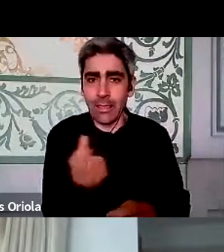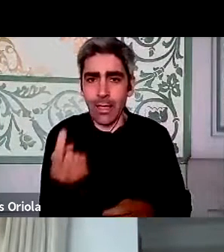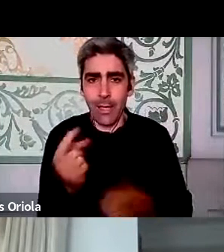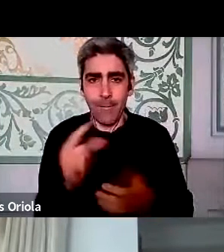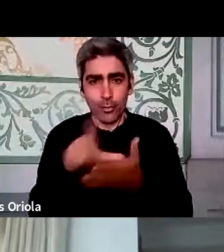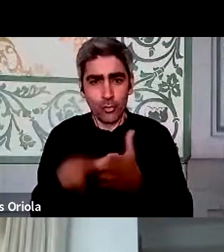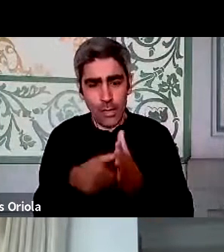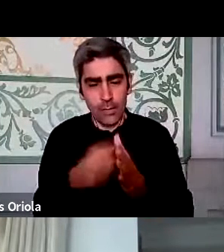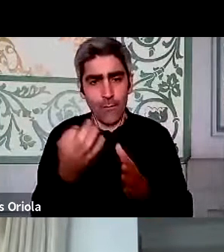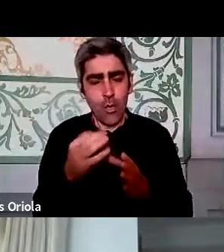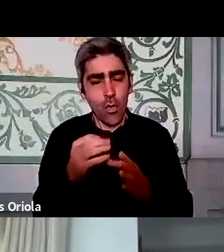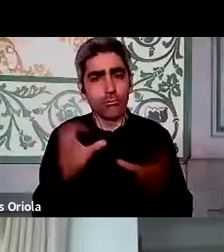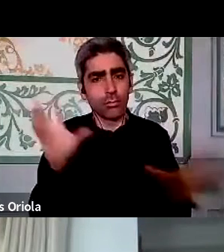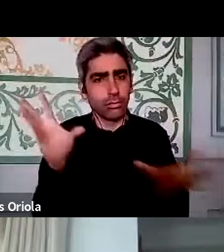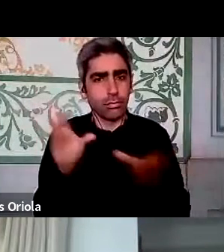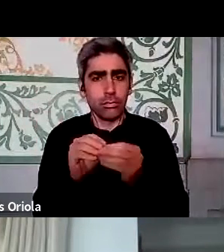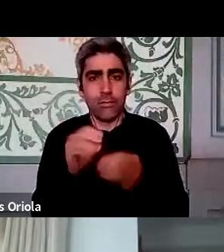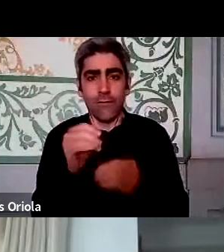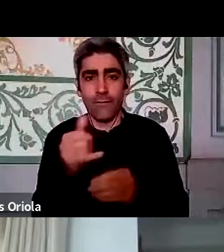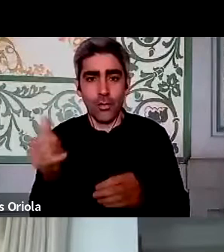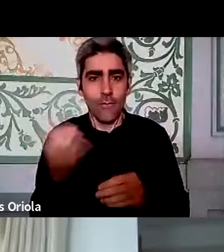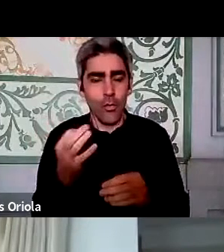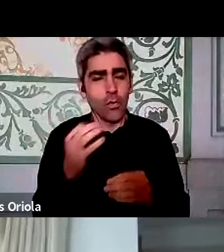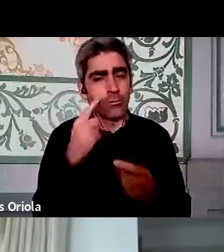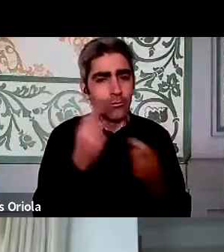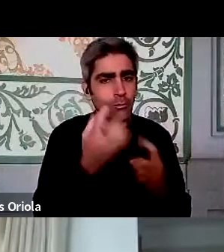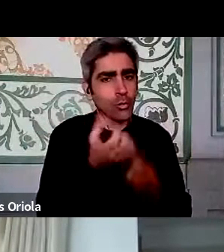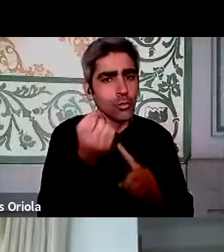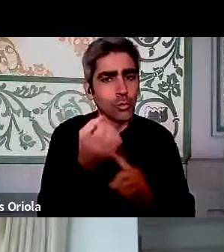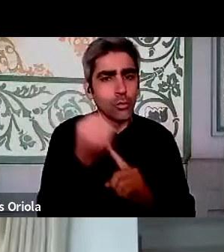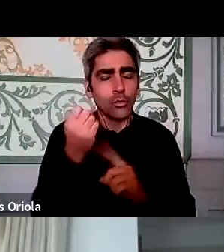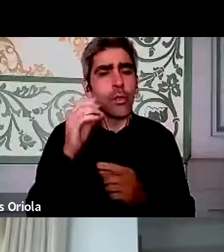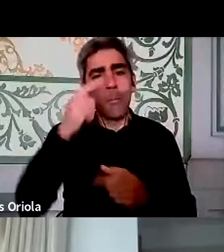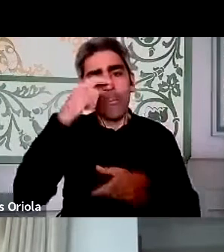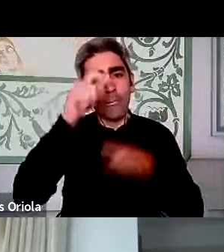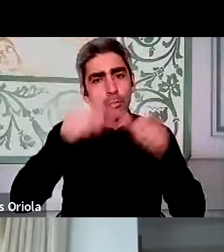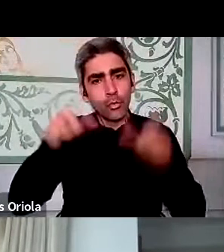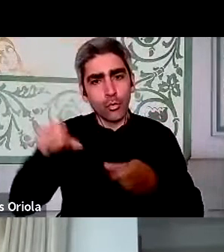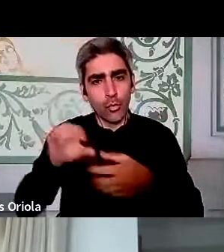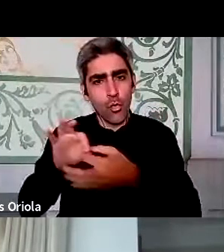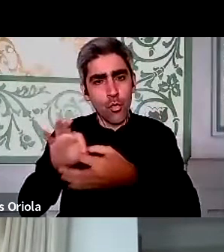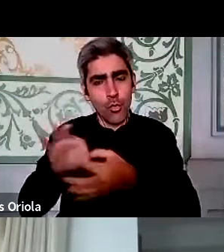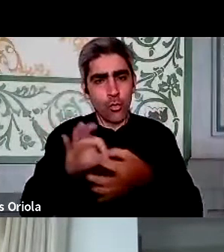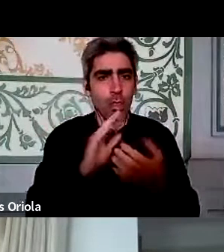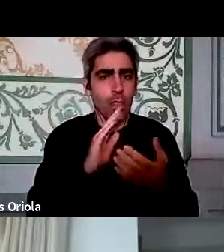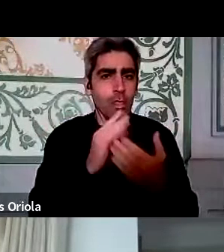aos 22, fomos tentando encontrar pessoas que colaborassem e se organizassem equipas de trabalho.